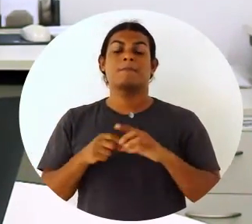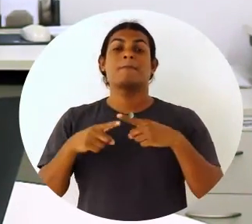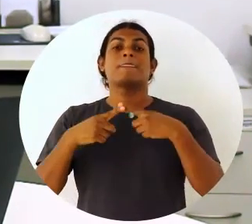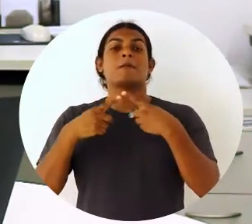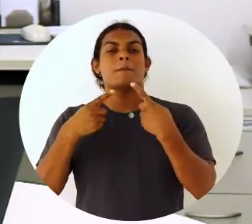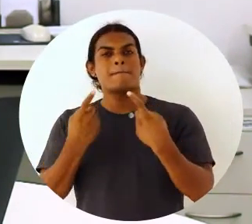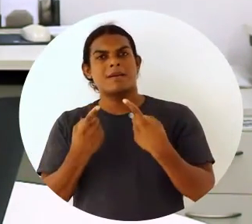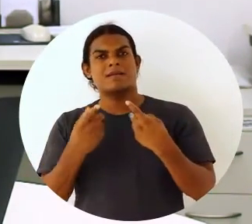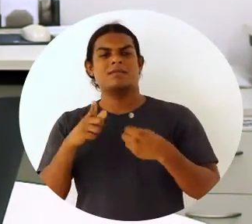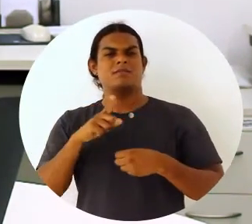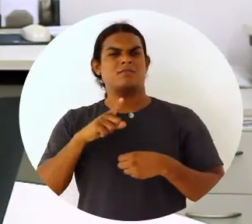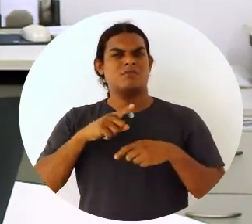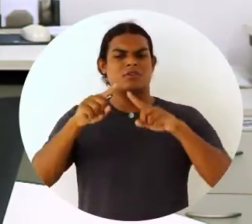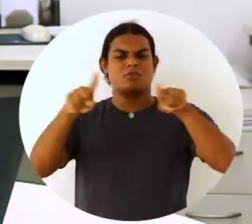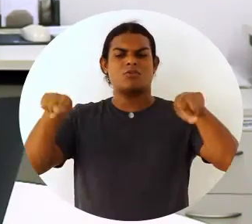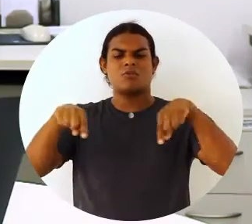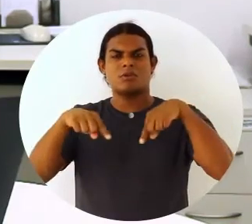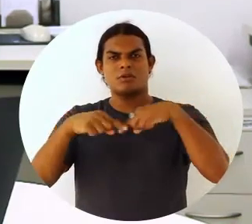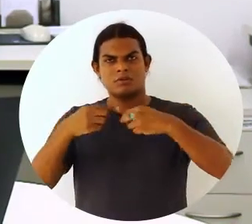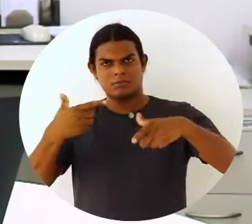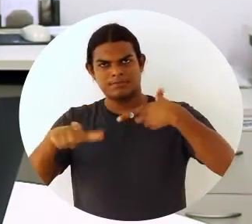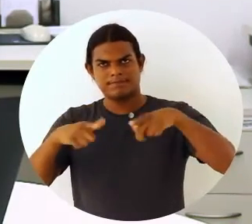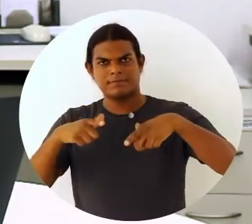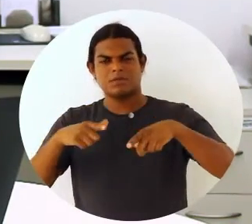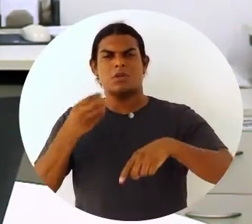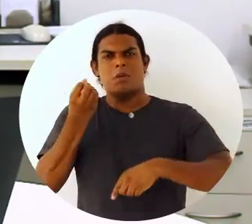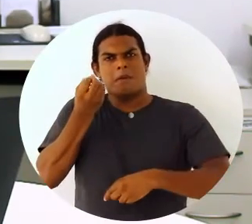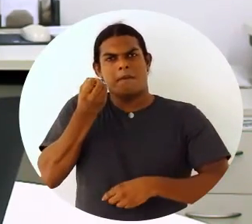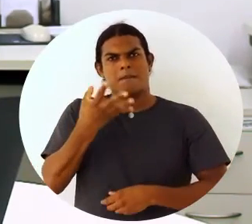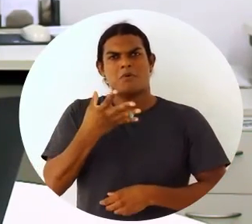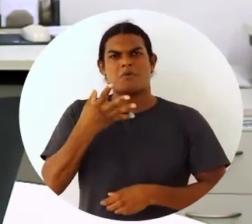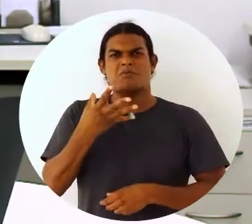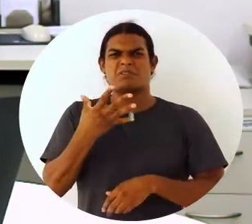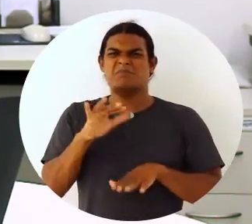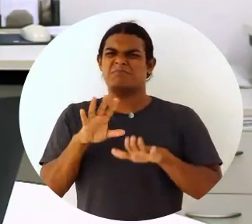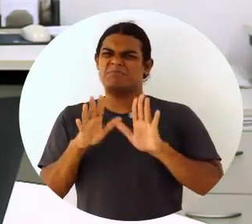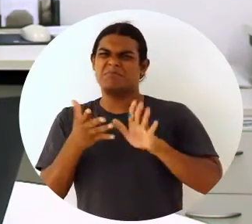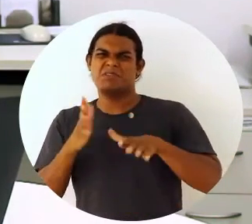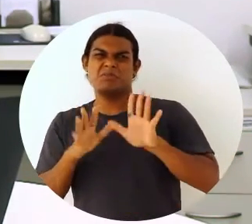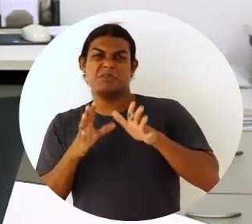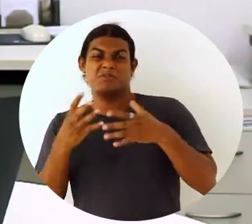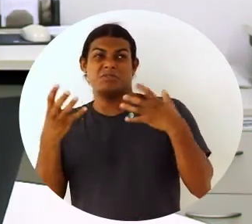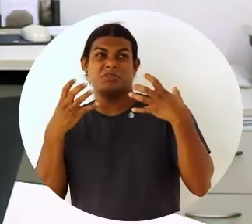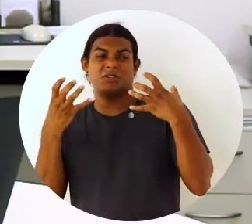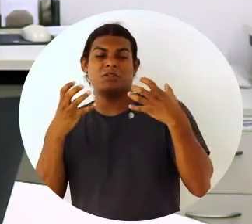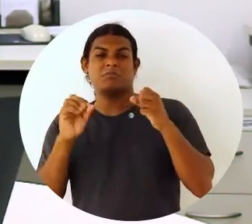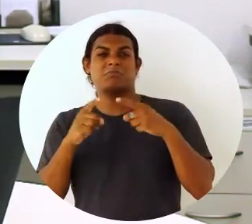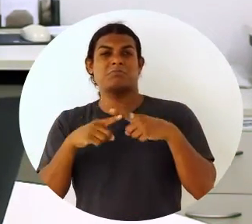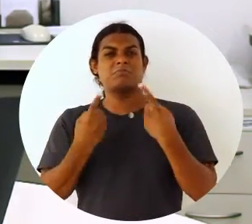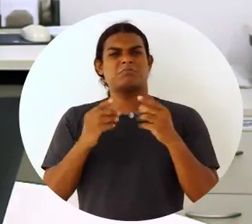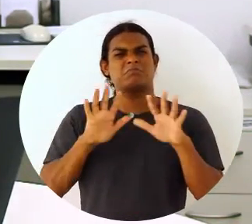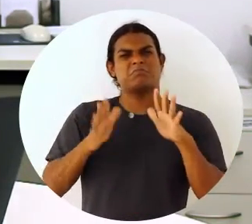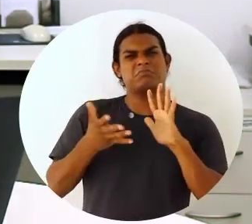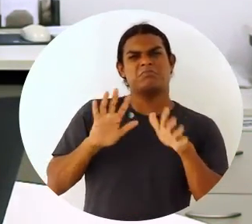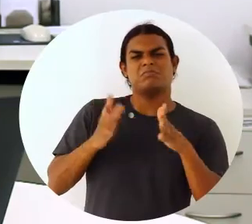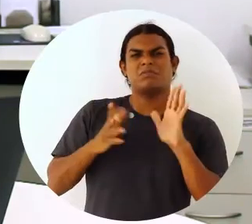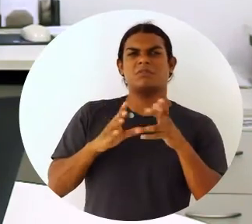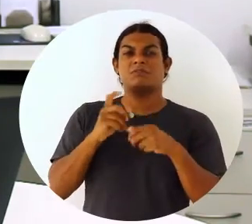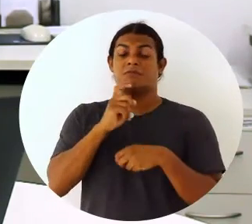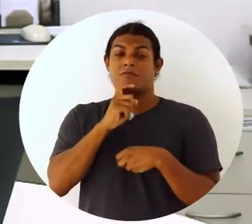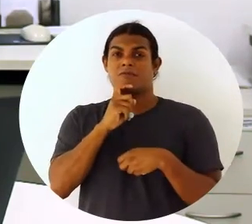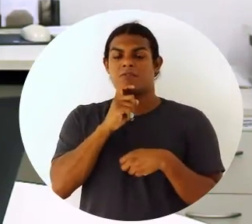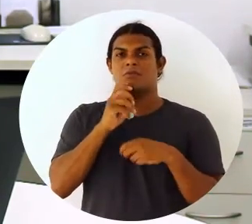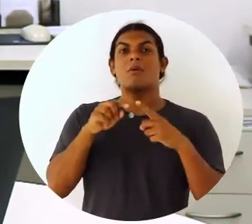que tenha uma temperatura agradável, não vai deixar você motivado. Você não vai trabalhar pensando na sala. Agora, se a sala não tiver um ambiente